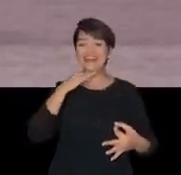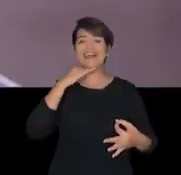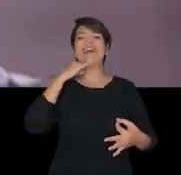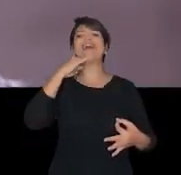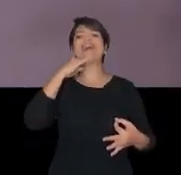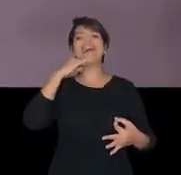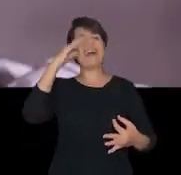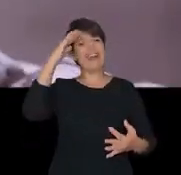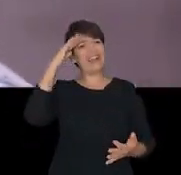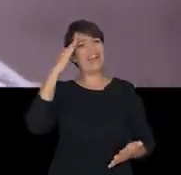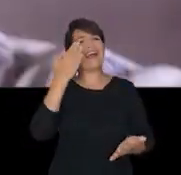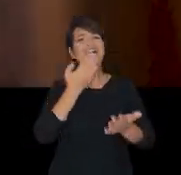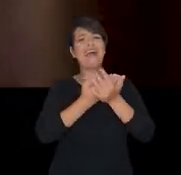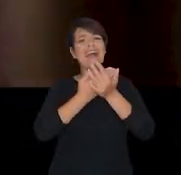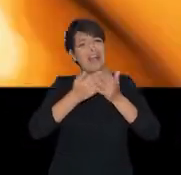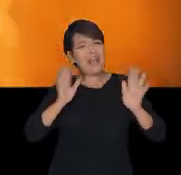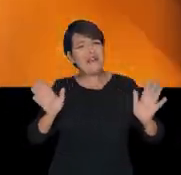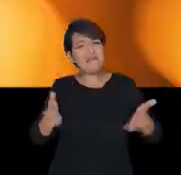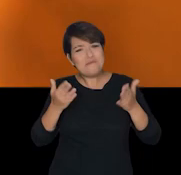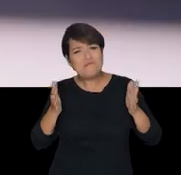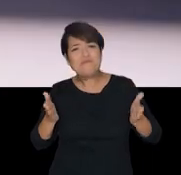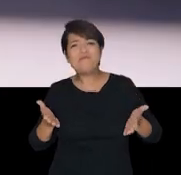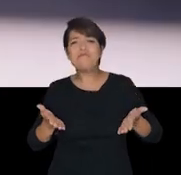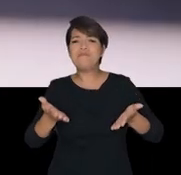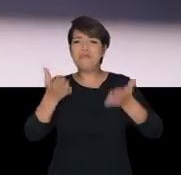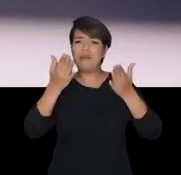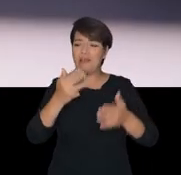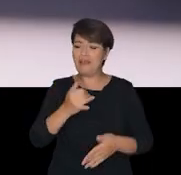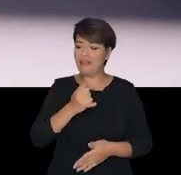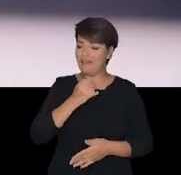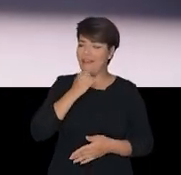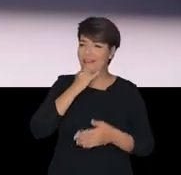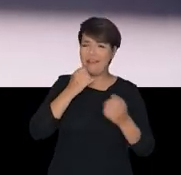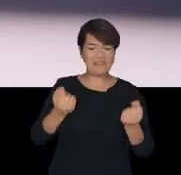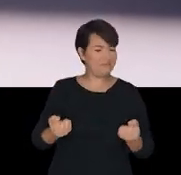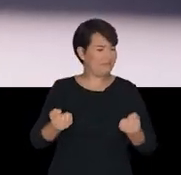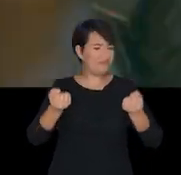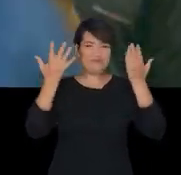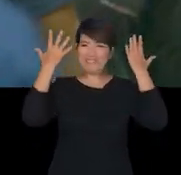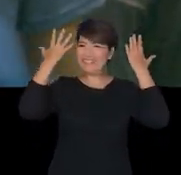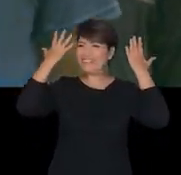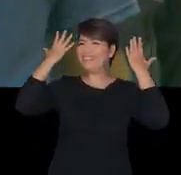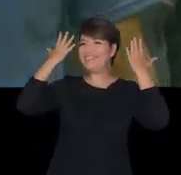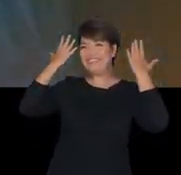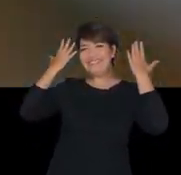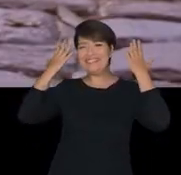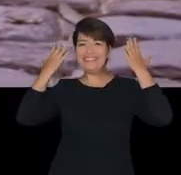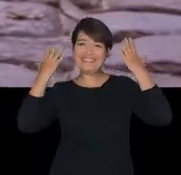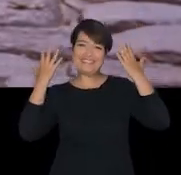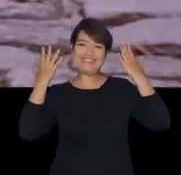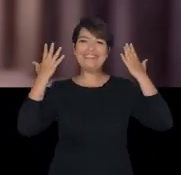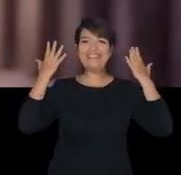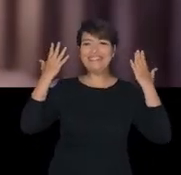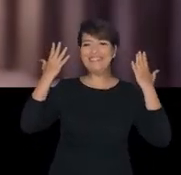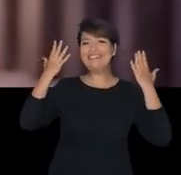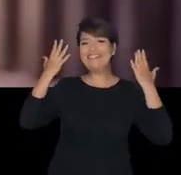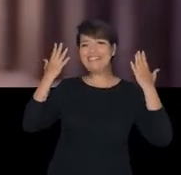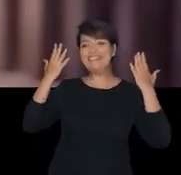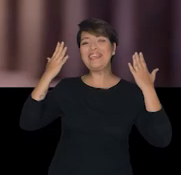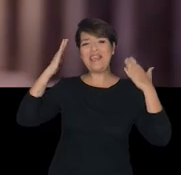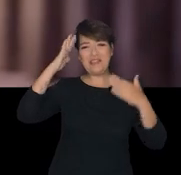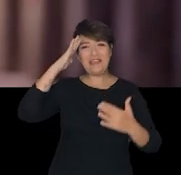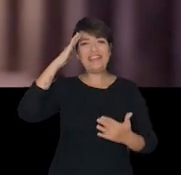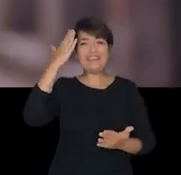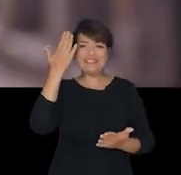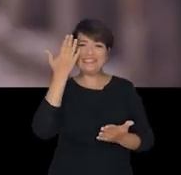aponta a estrela que tem que brilhar Pega essa cabeça, mete o pé e vai na ferro Manda essa